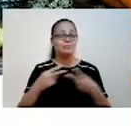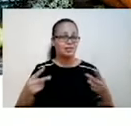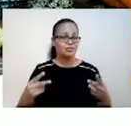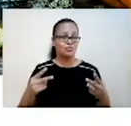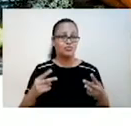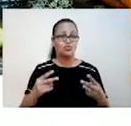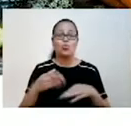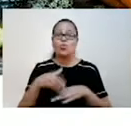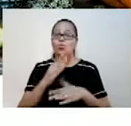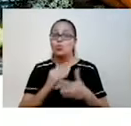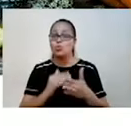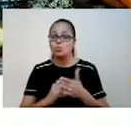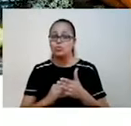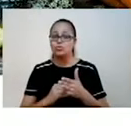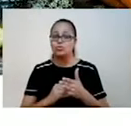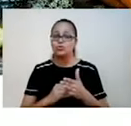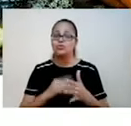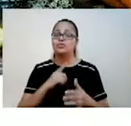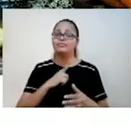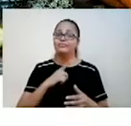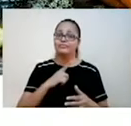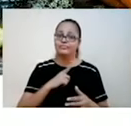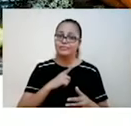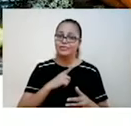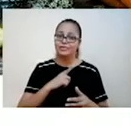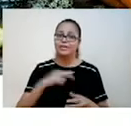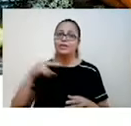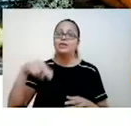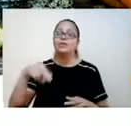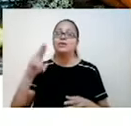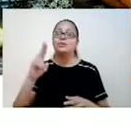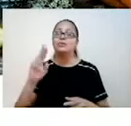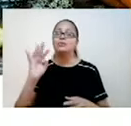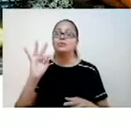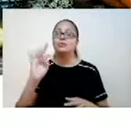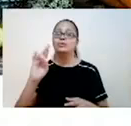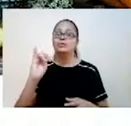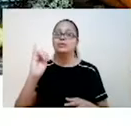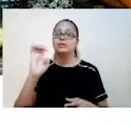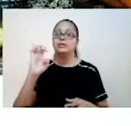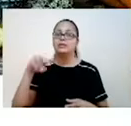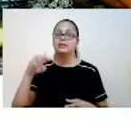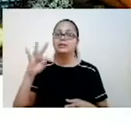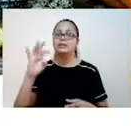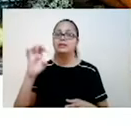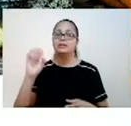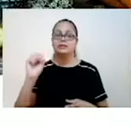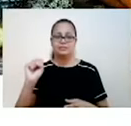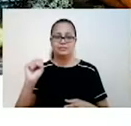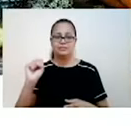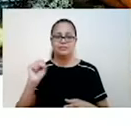E minerais e os minerais estão presentes em quase todos eles.